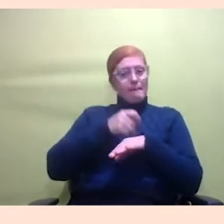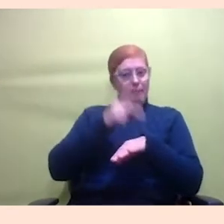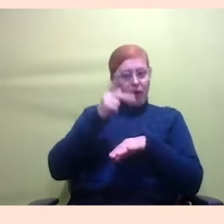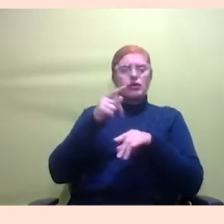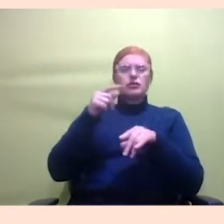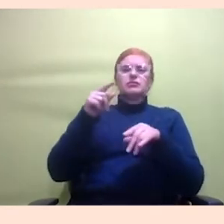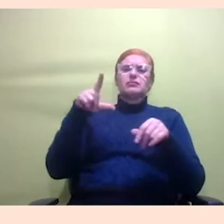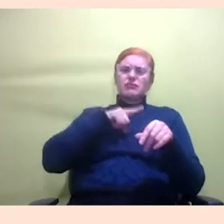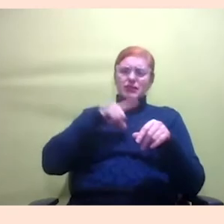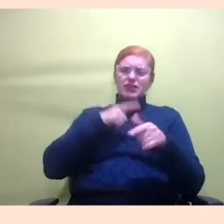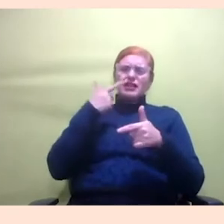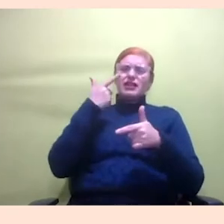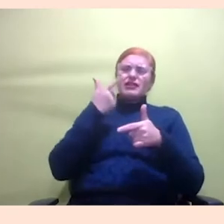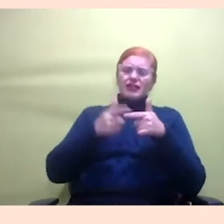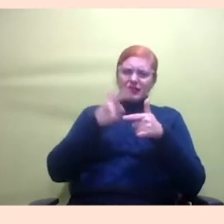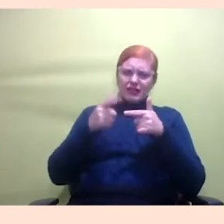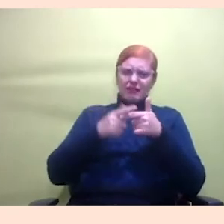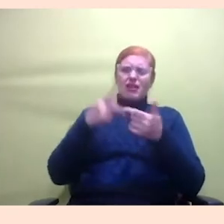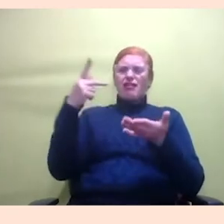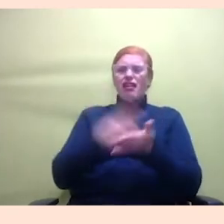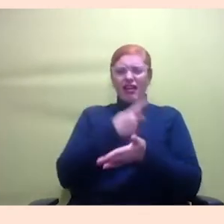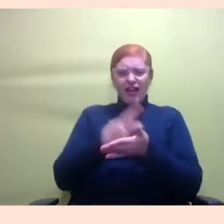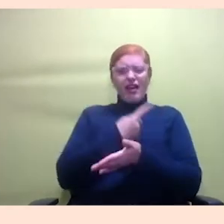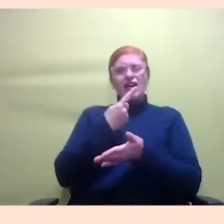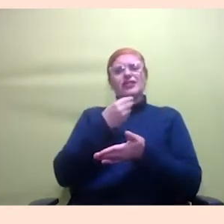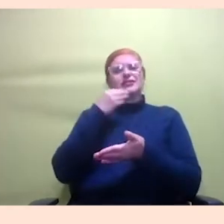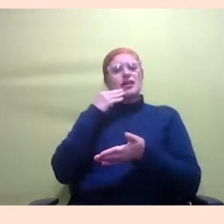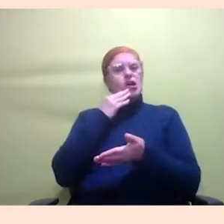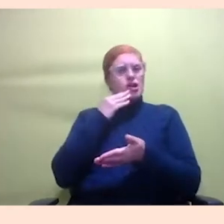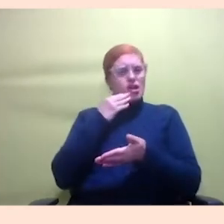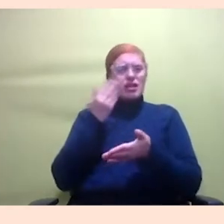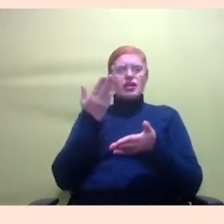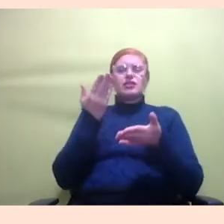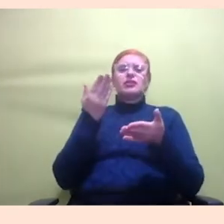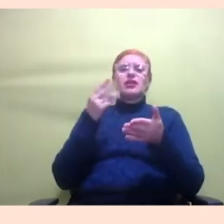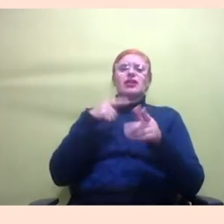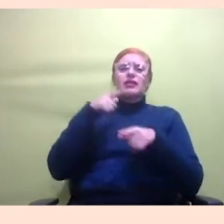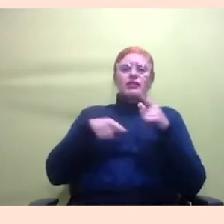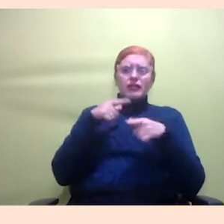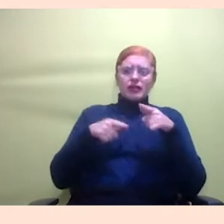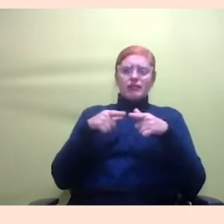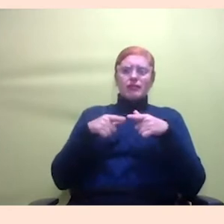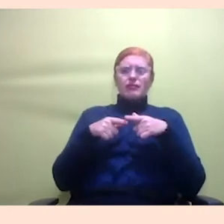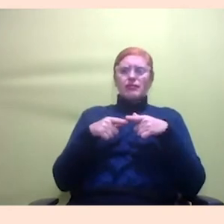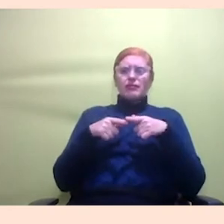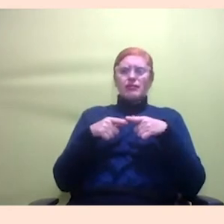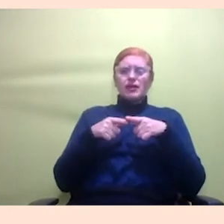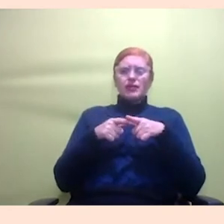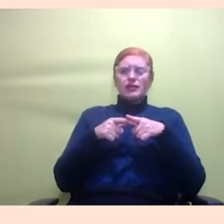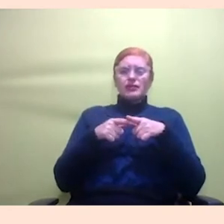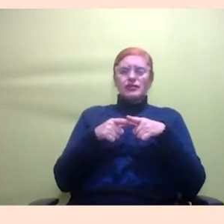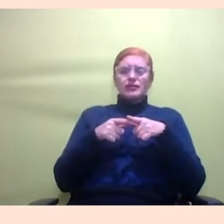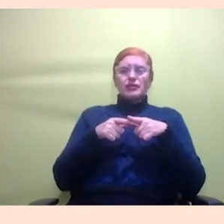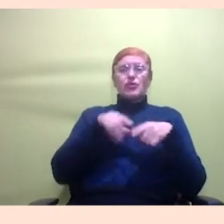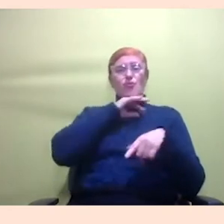com trabalhos com erros com trabalhos não corrigidos foi? A do IC, né? É e se